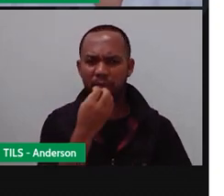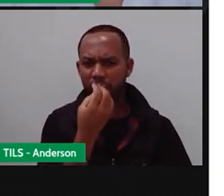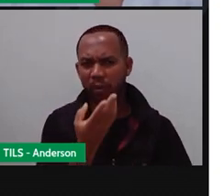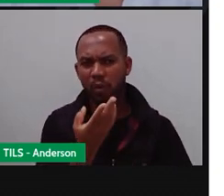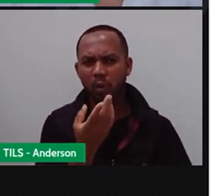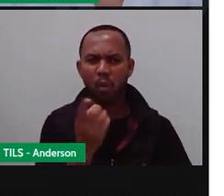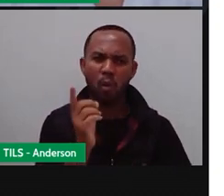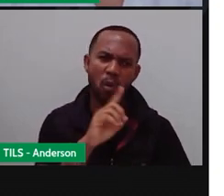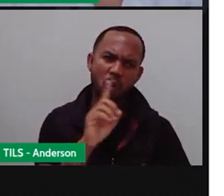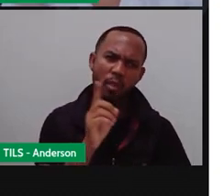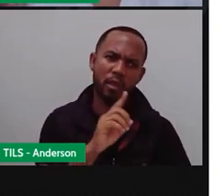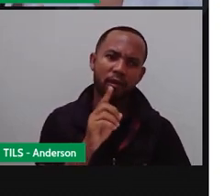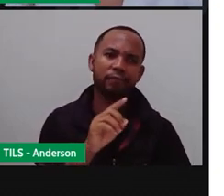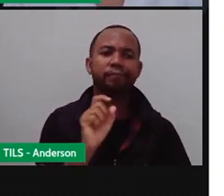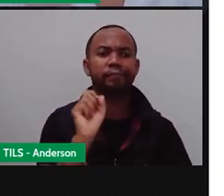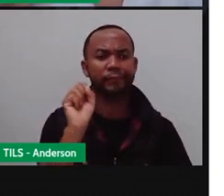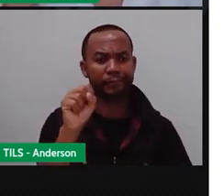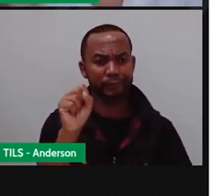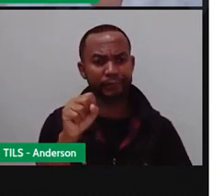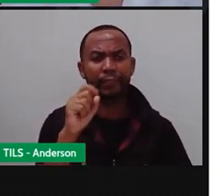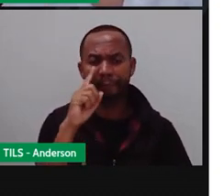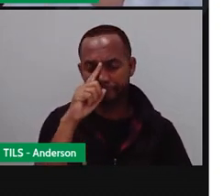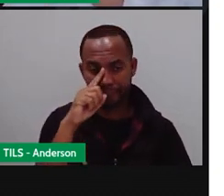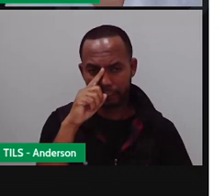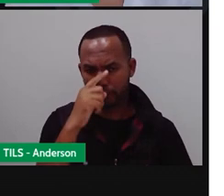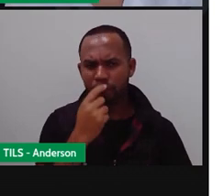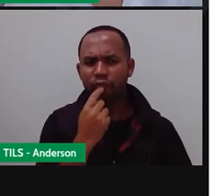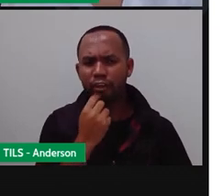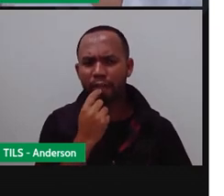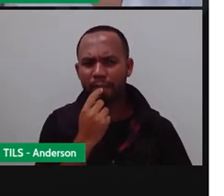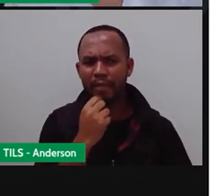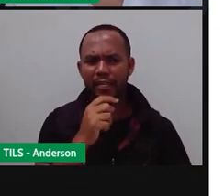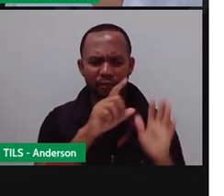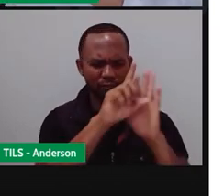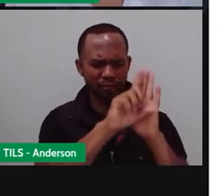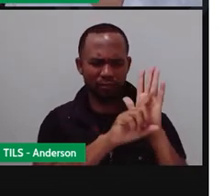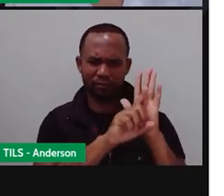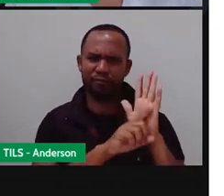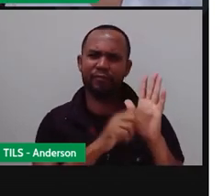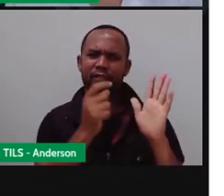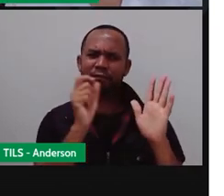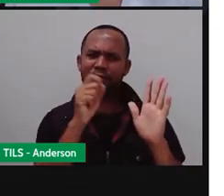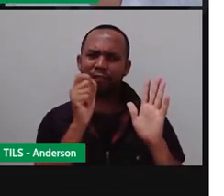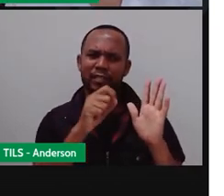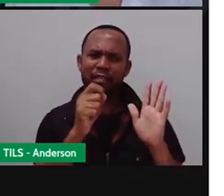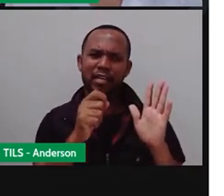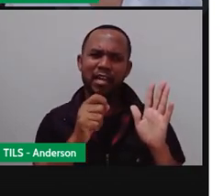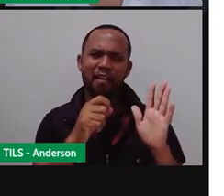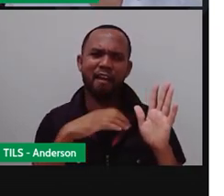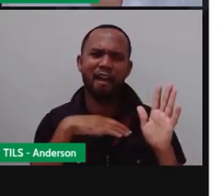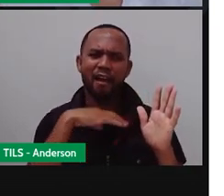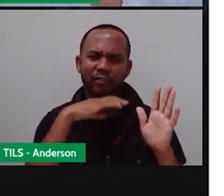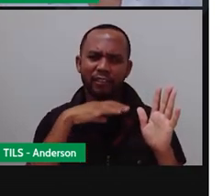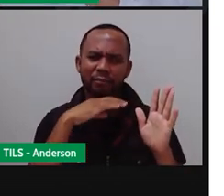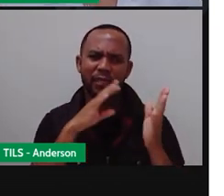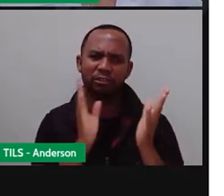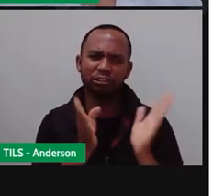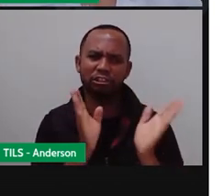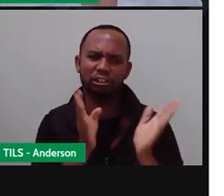Perigo, não é isso? Então, se uma lista vermelha de espécies ameaçadas são espécies que estão o quê? Em